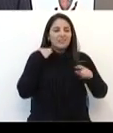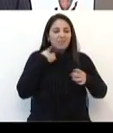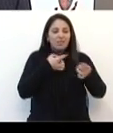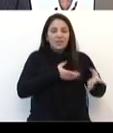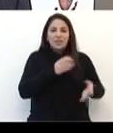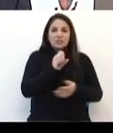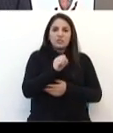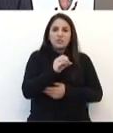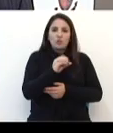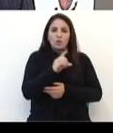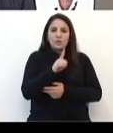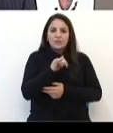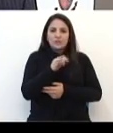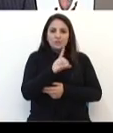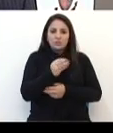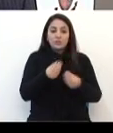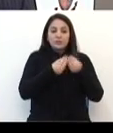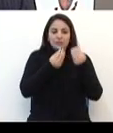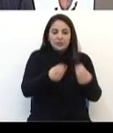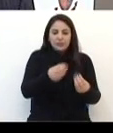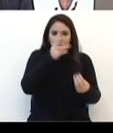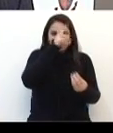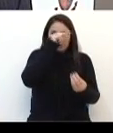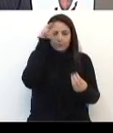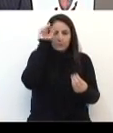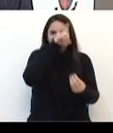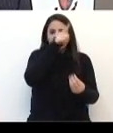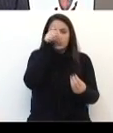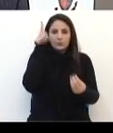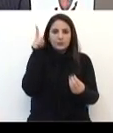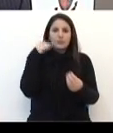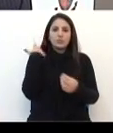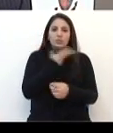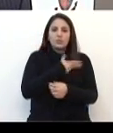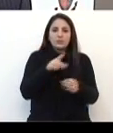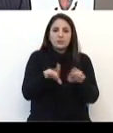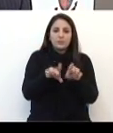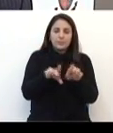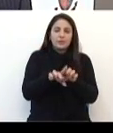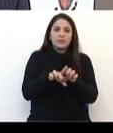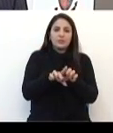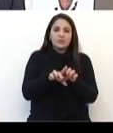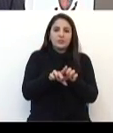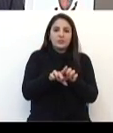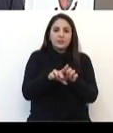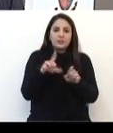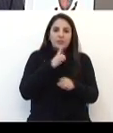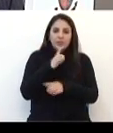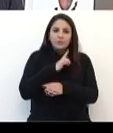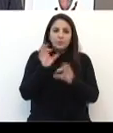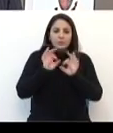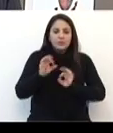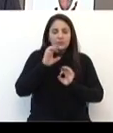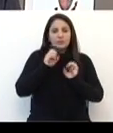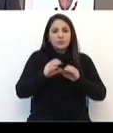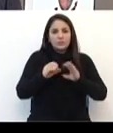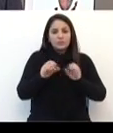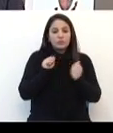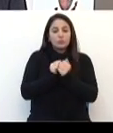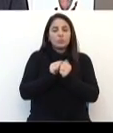foi entregue ao senhor prefeito Luciano. Mas também nós tivemos o plano de educação, uma discussão amplamente com a sociedade,